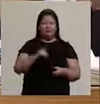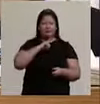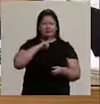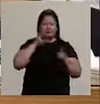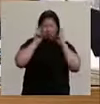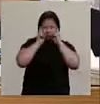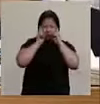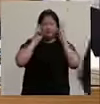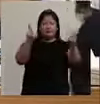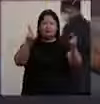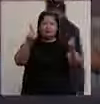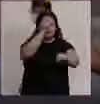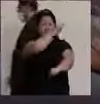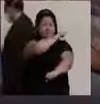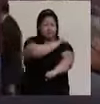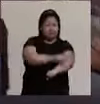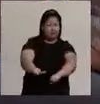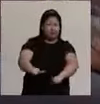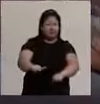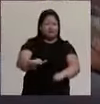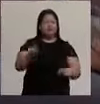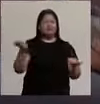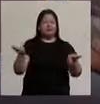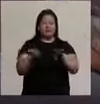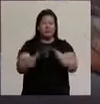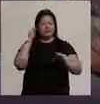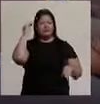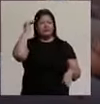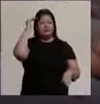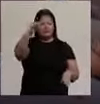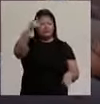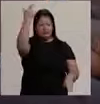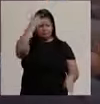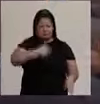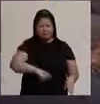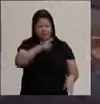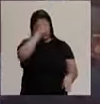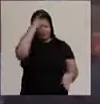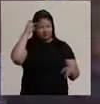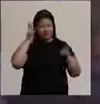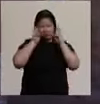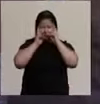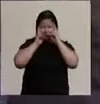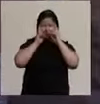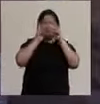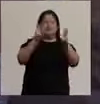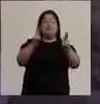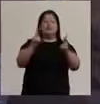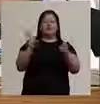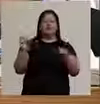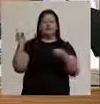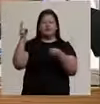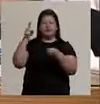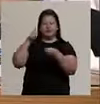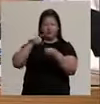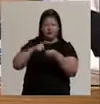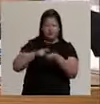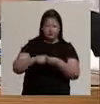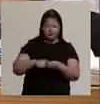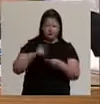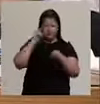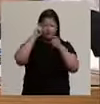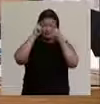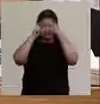Tenha compostura, senhor. Tanto a autoridade como o cidadão tem que ter compostura e respeito. Voltando aqui à sessão